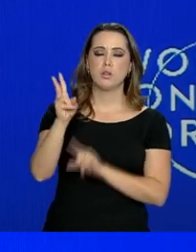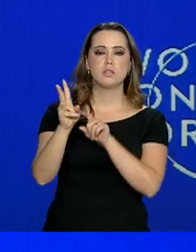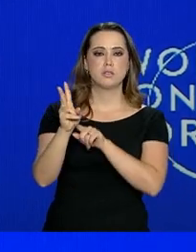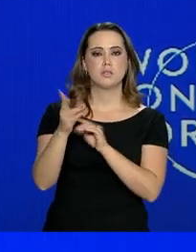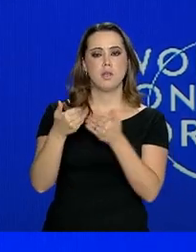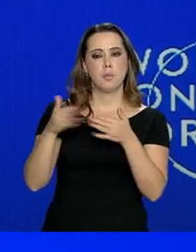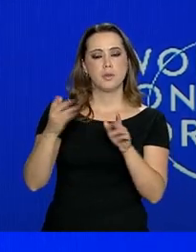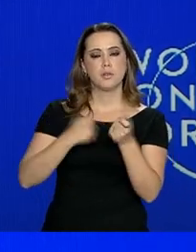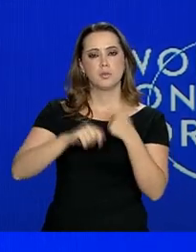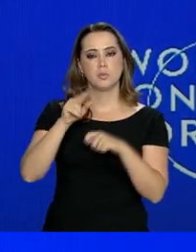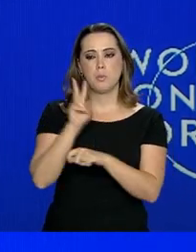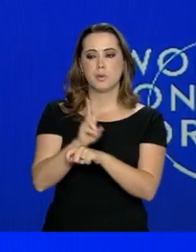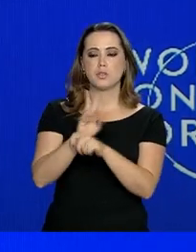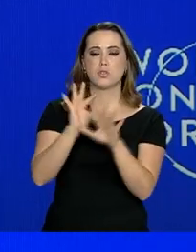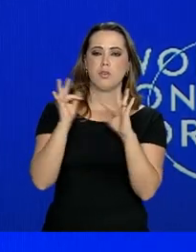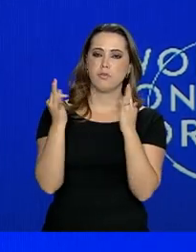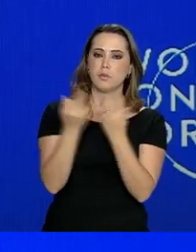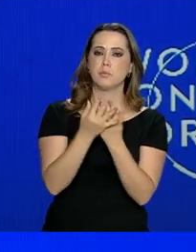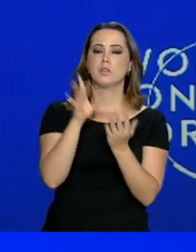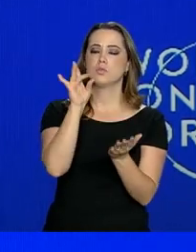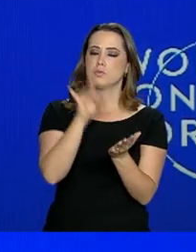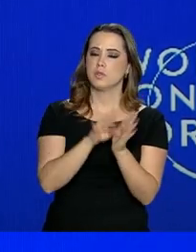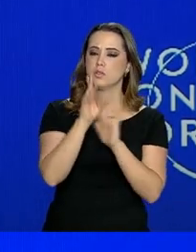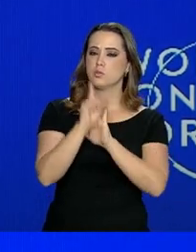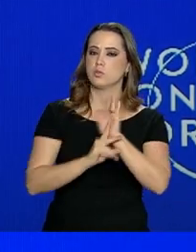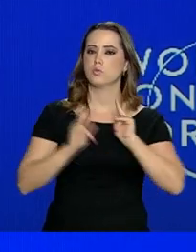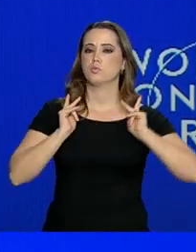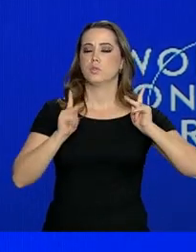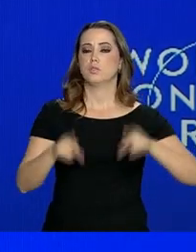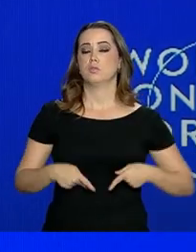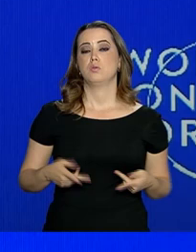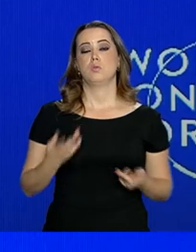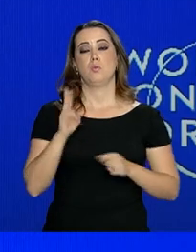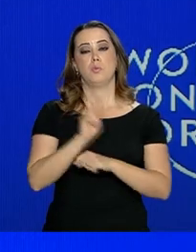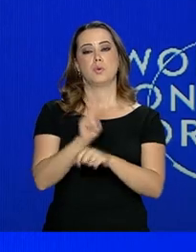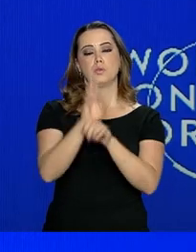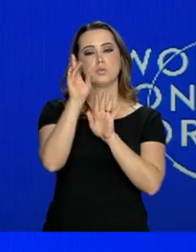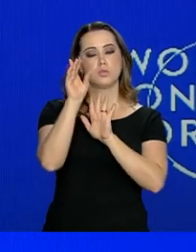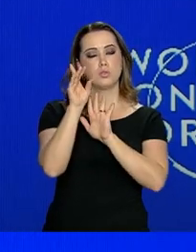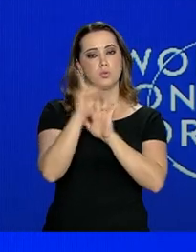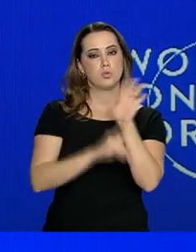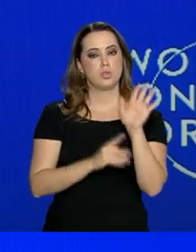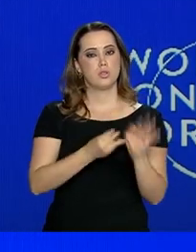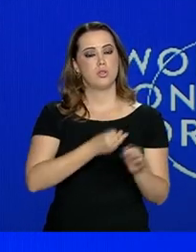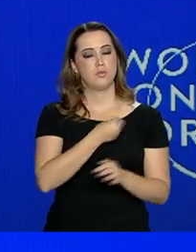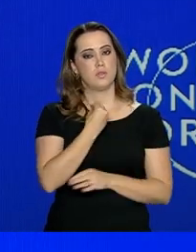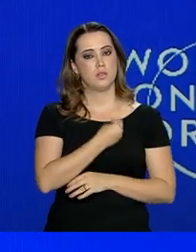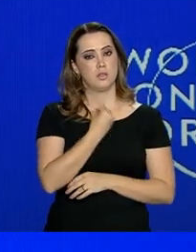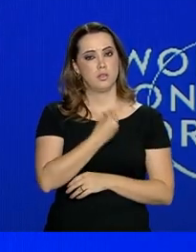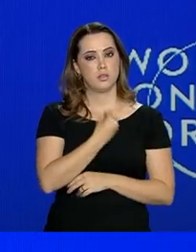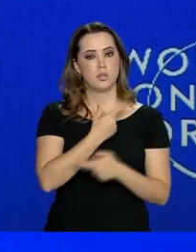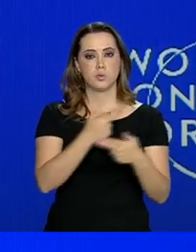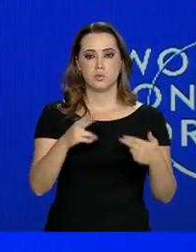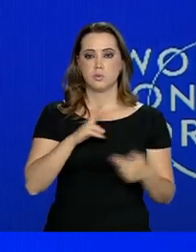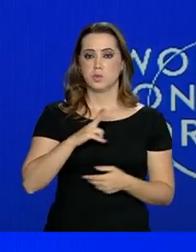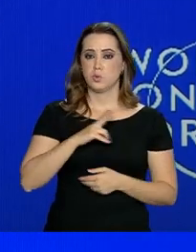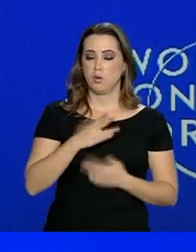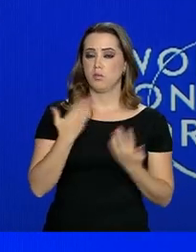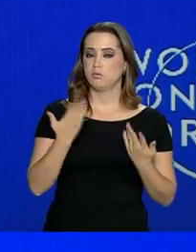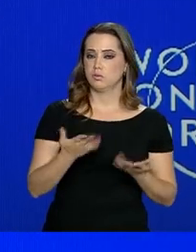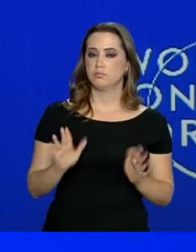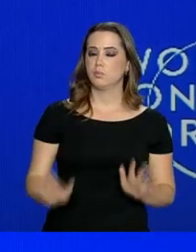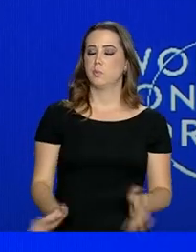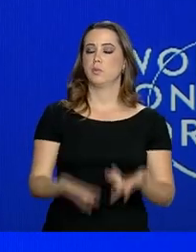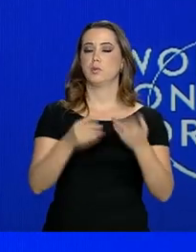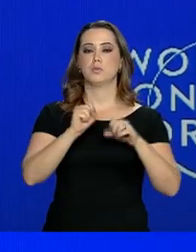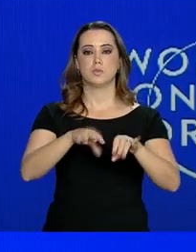Vamos defender a família, os verdadeiros direitos humanos, proteger o direito à vida e à propriedade privada. E promover uma